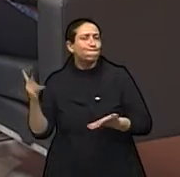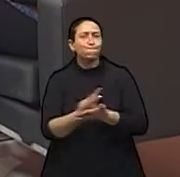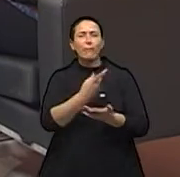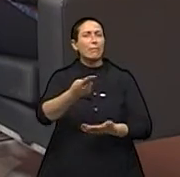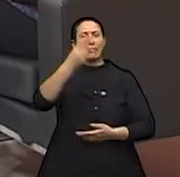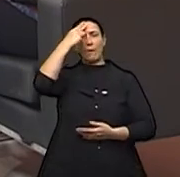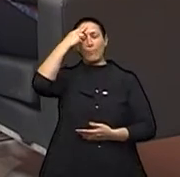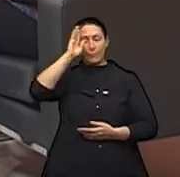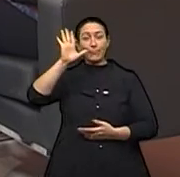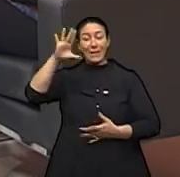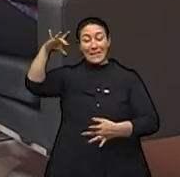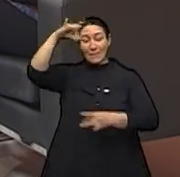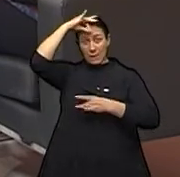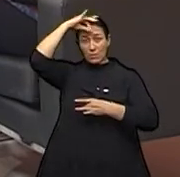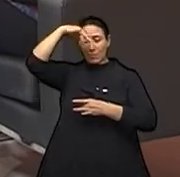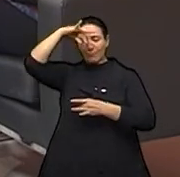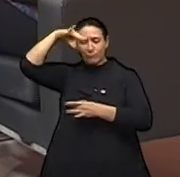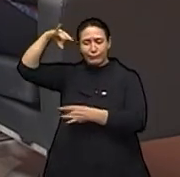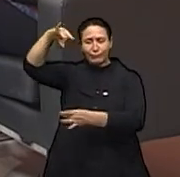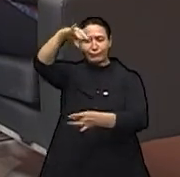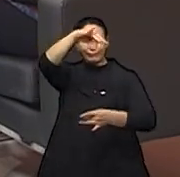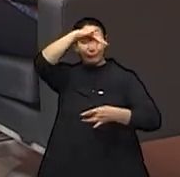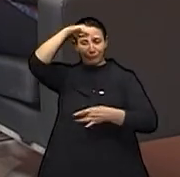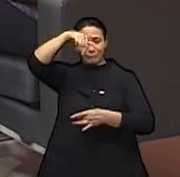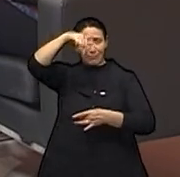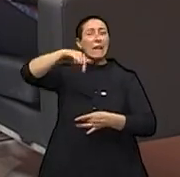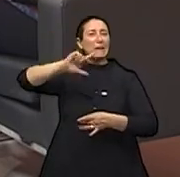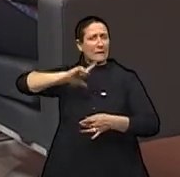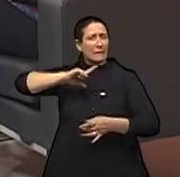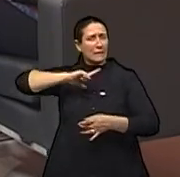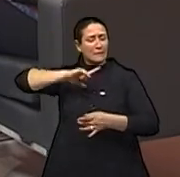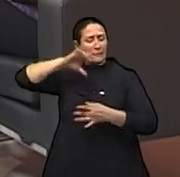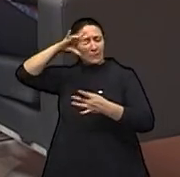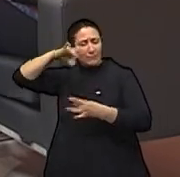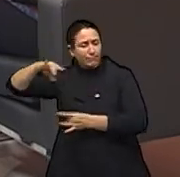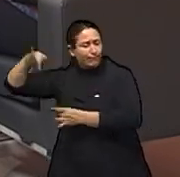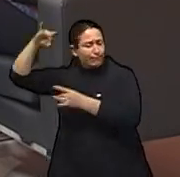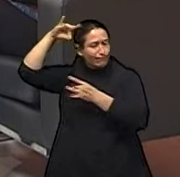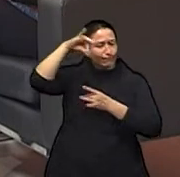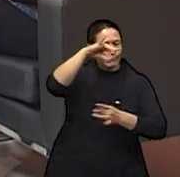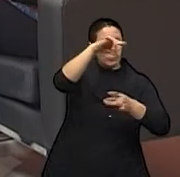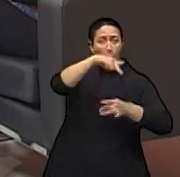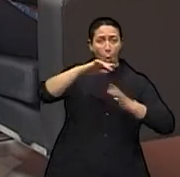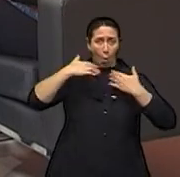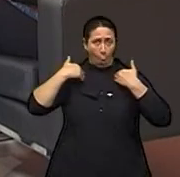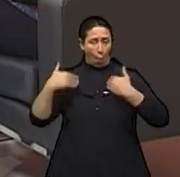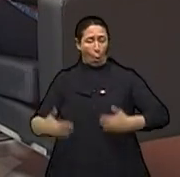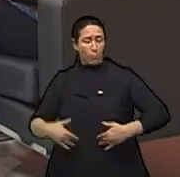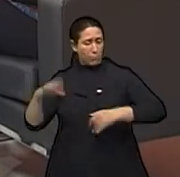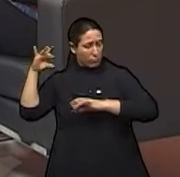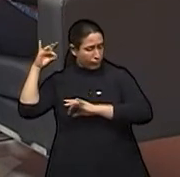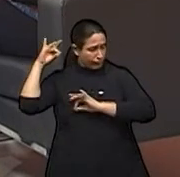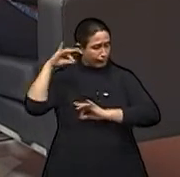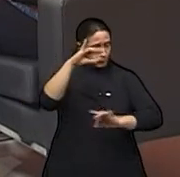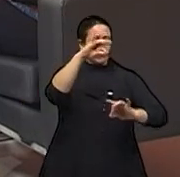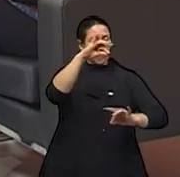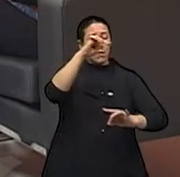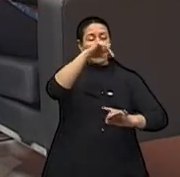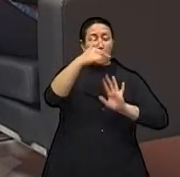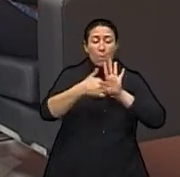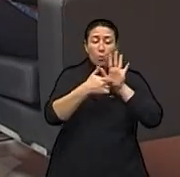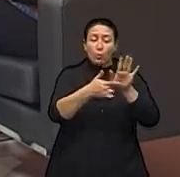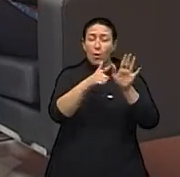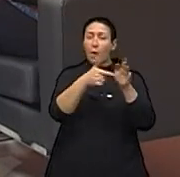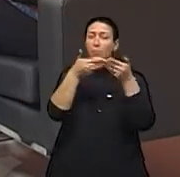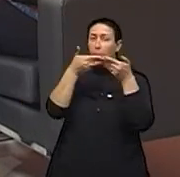espirituais dessa pessoa, eles mostraram, eles abriram este, eles deram essa possibilidade. Abriram essa porta? Abriram essa porta.